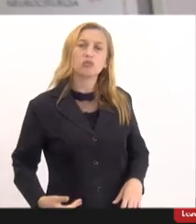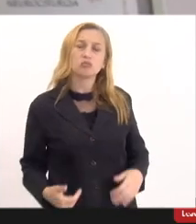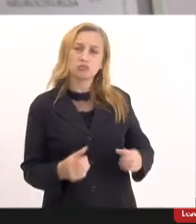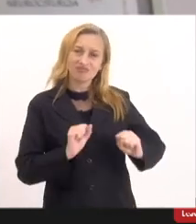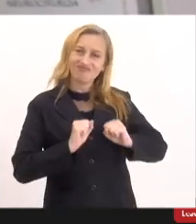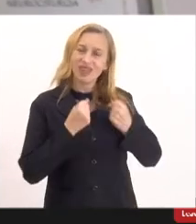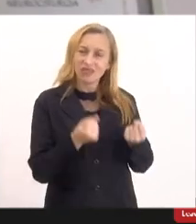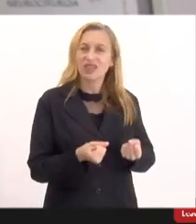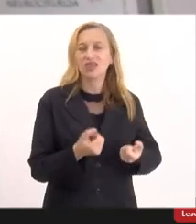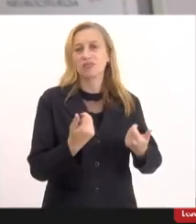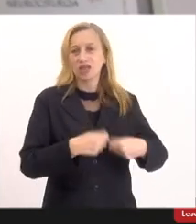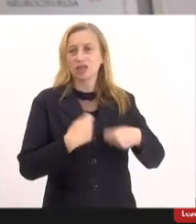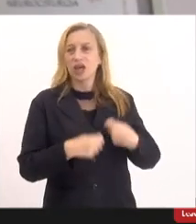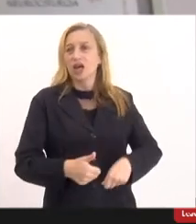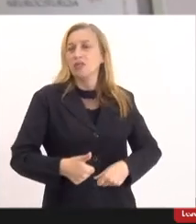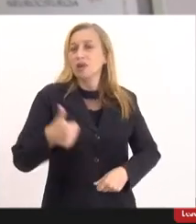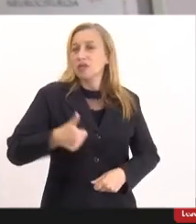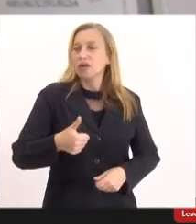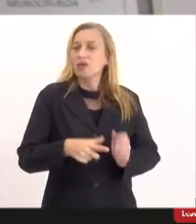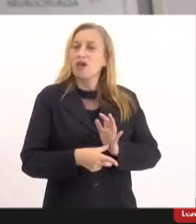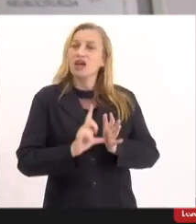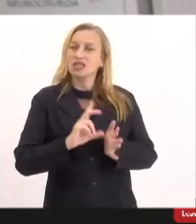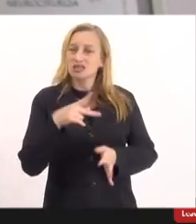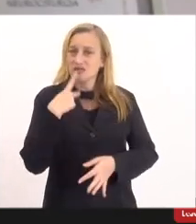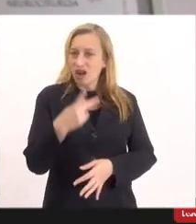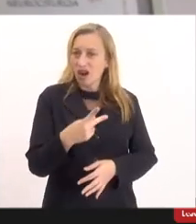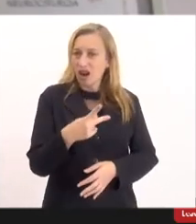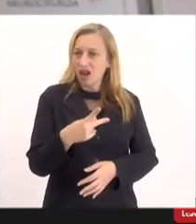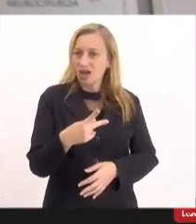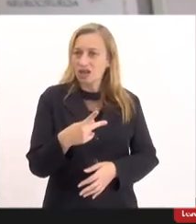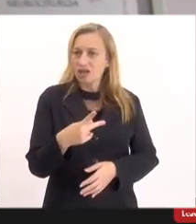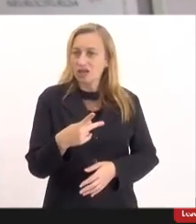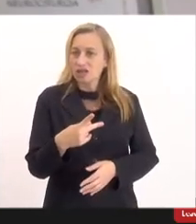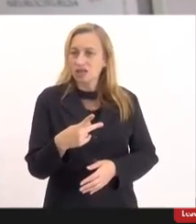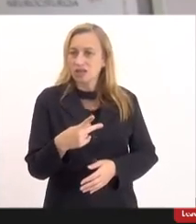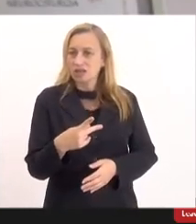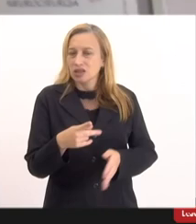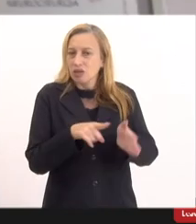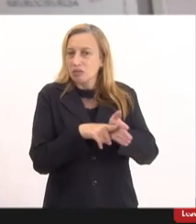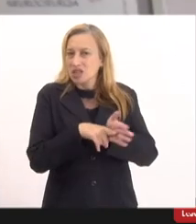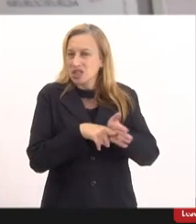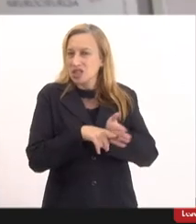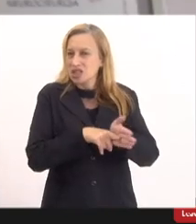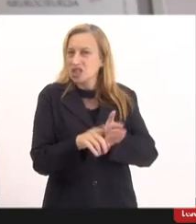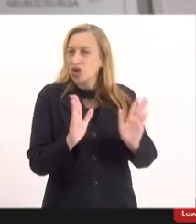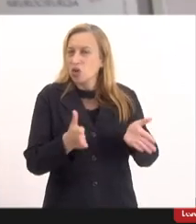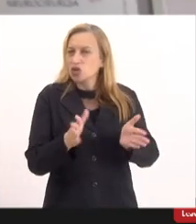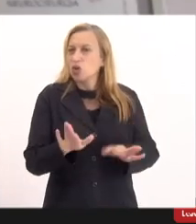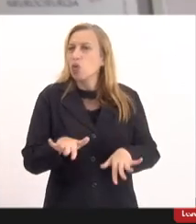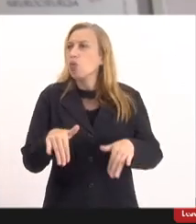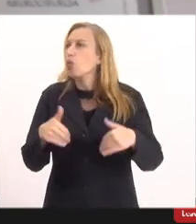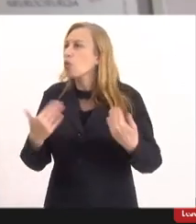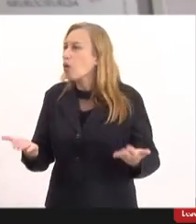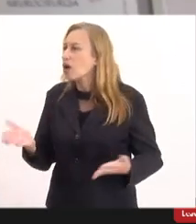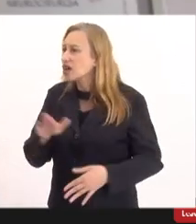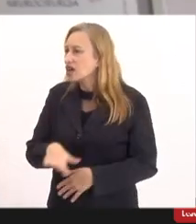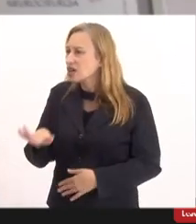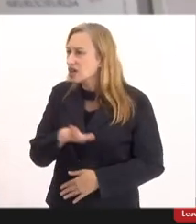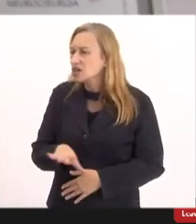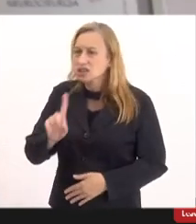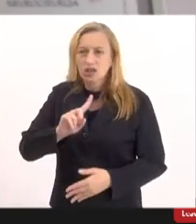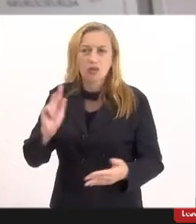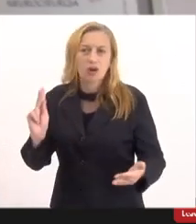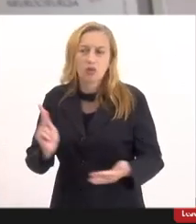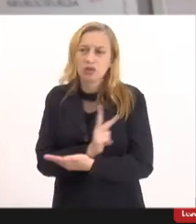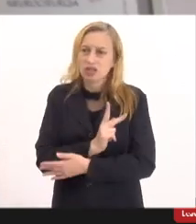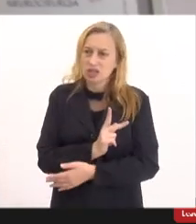em primeiro lugar antes de falar disso tinha que fazer um screening hoje de quais são aquelas crianças que não vão acontecer